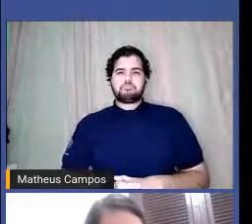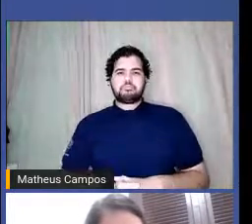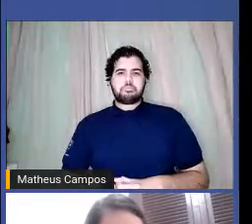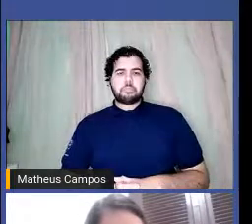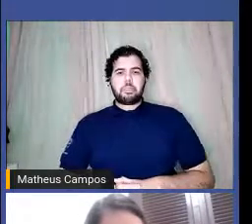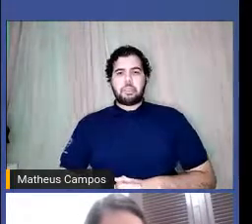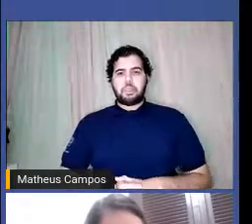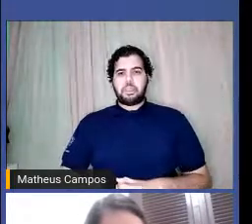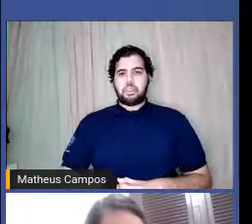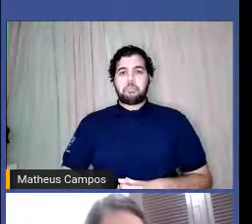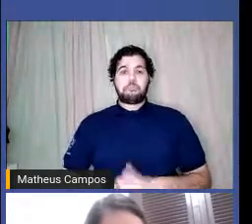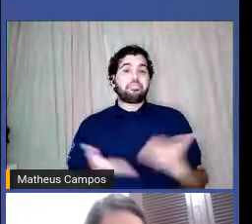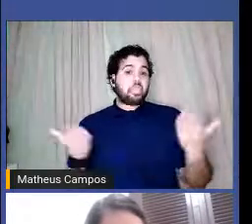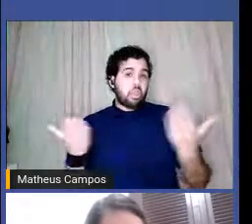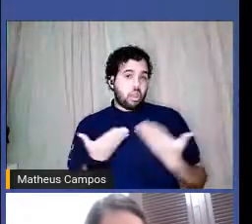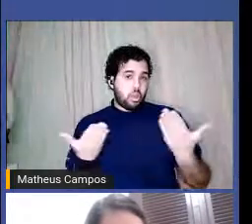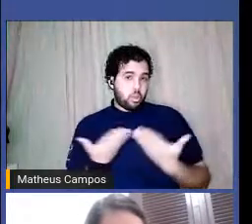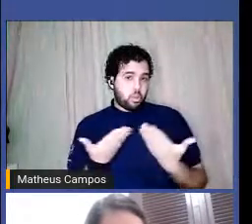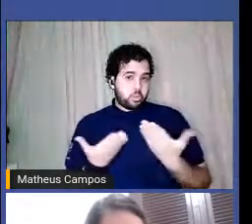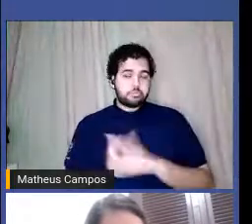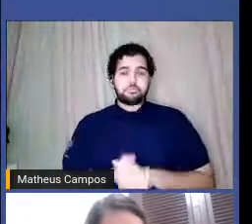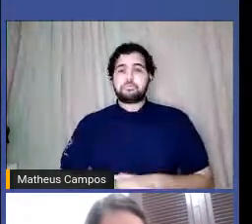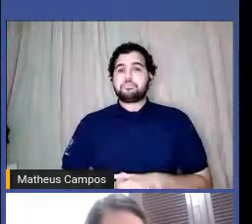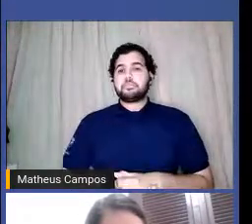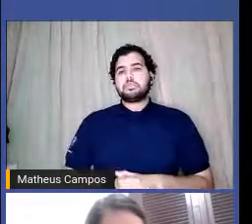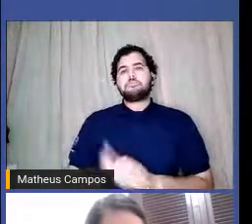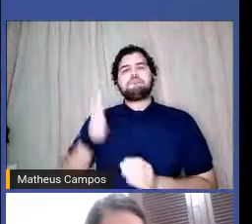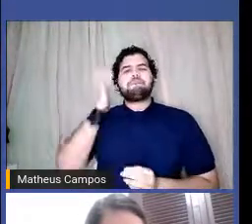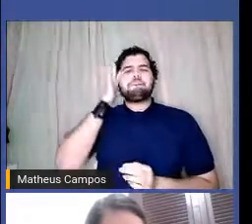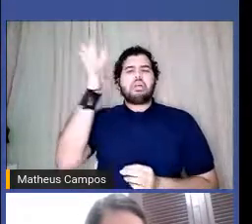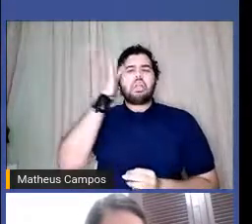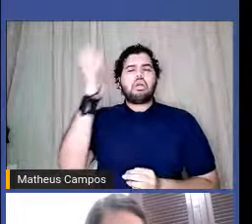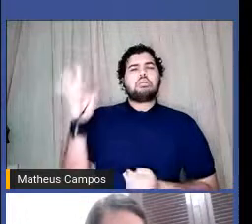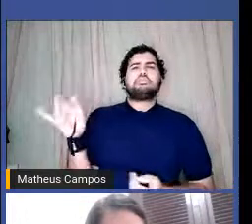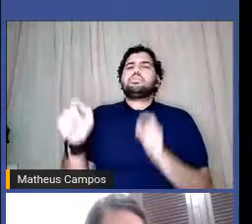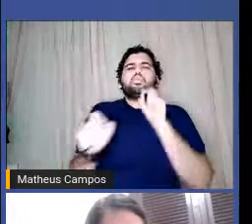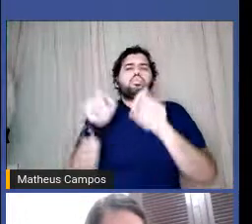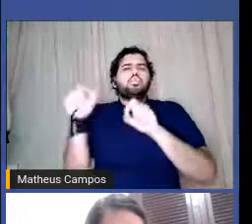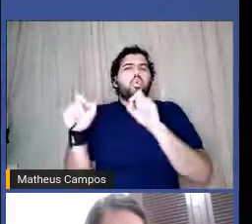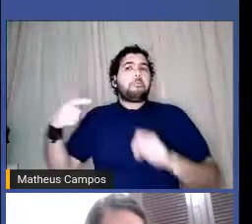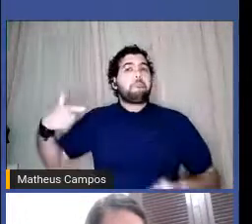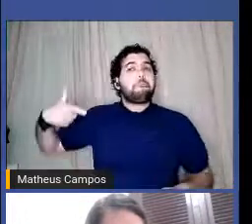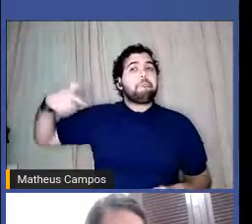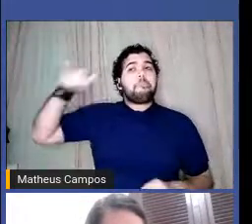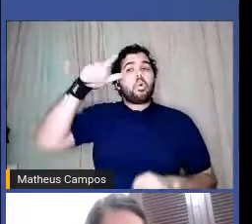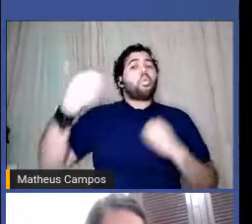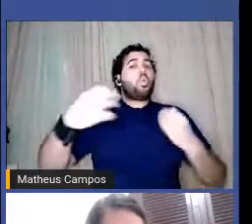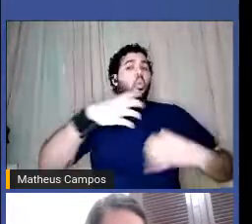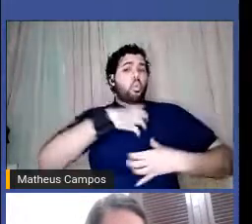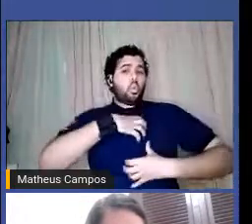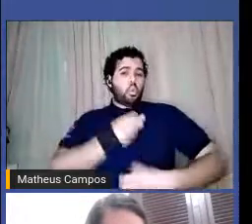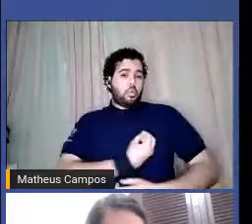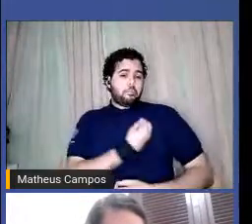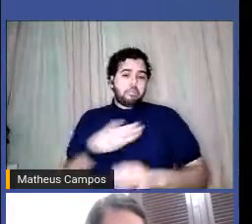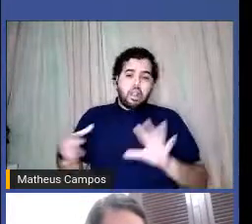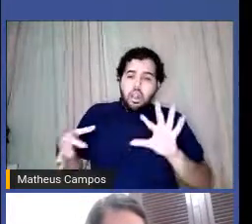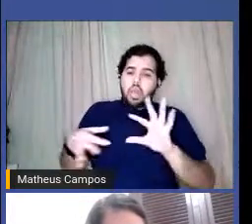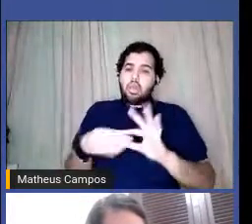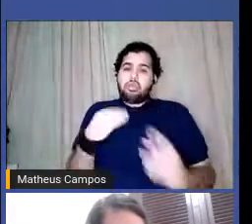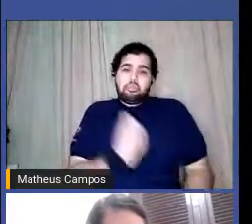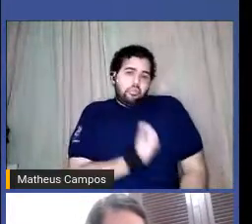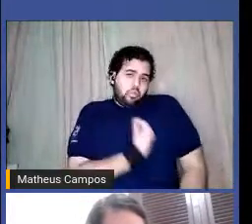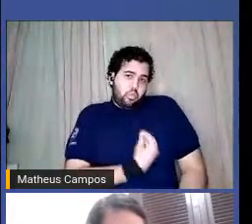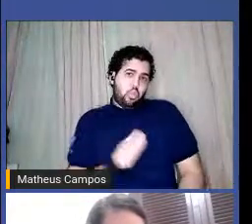a gente vai pensando outras formas de lidar com a vida, né, e lidar com o mundo nesse,